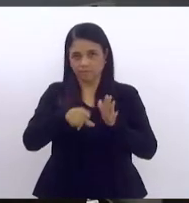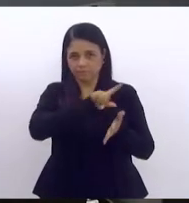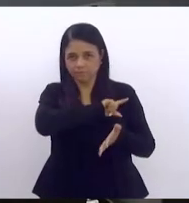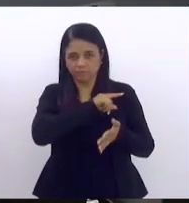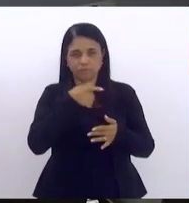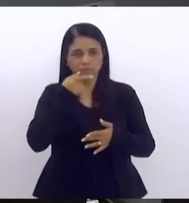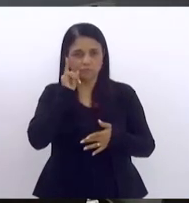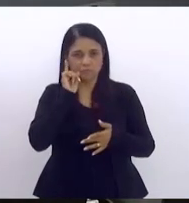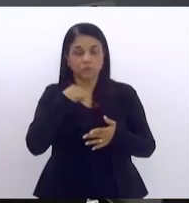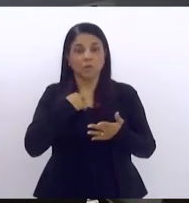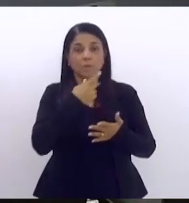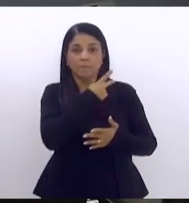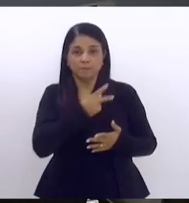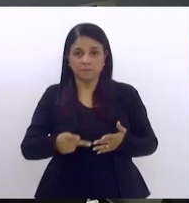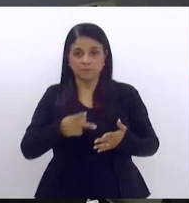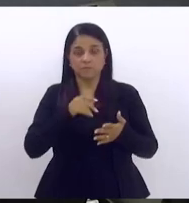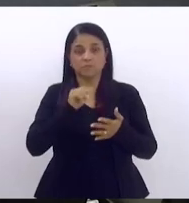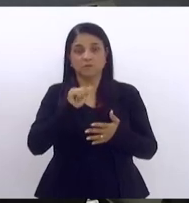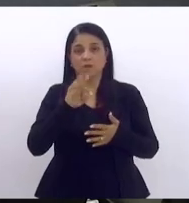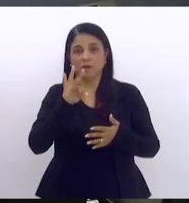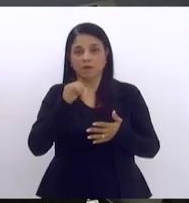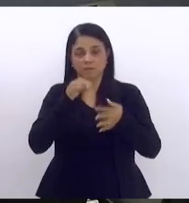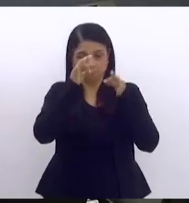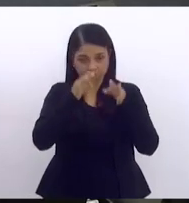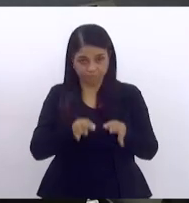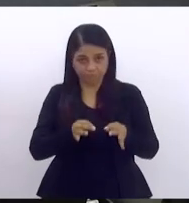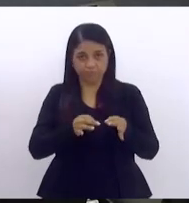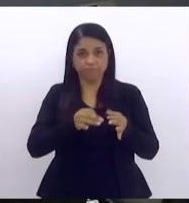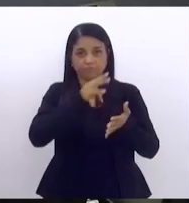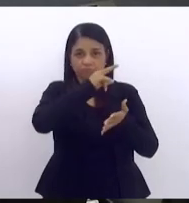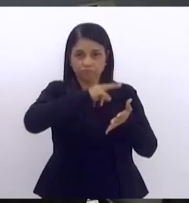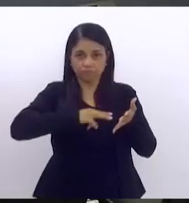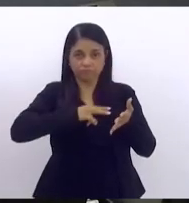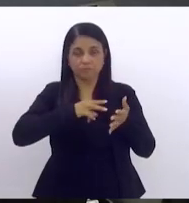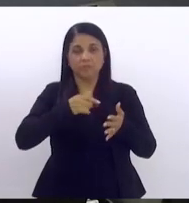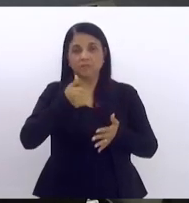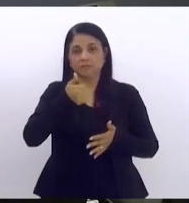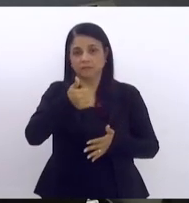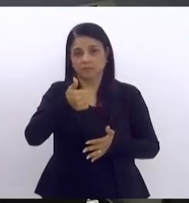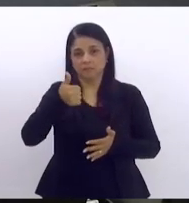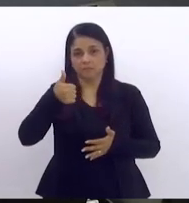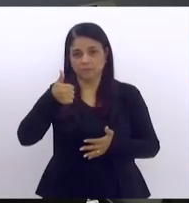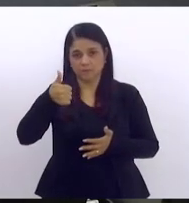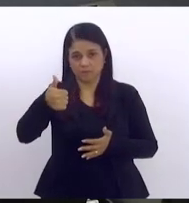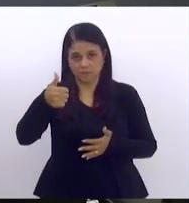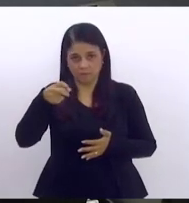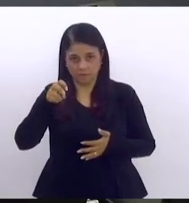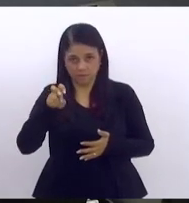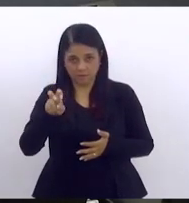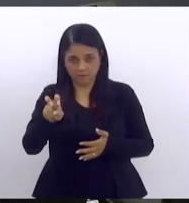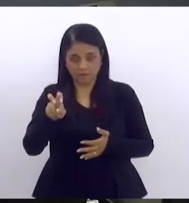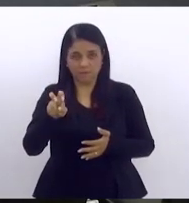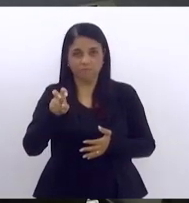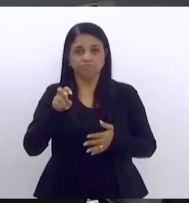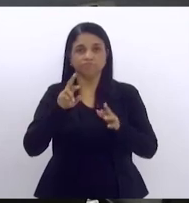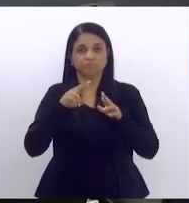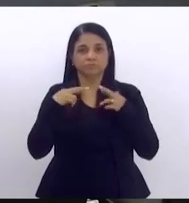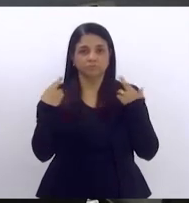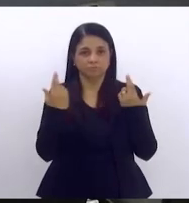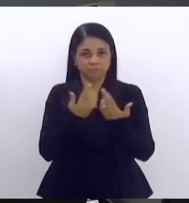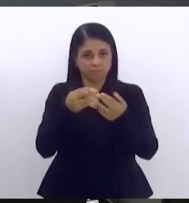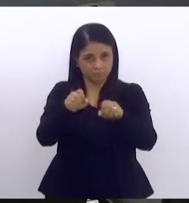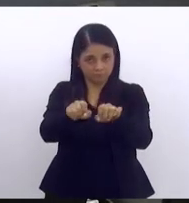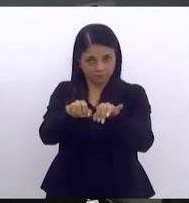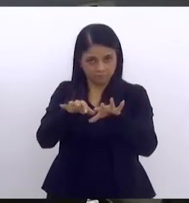Senhor presidente, a ata reflete com exatidão o ocorrido na 15ª sessão extraordinária, que se